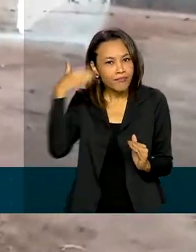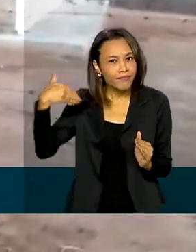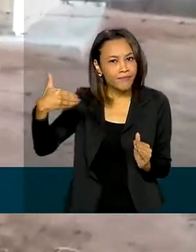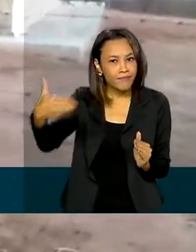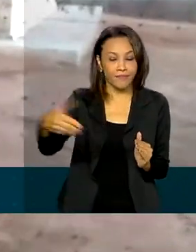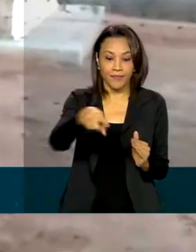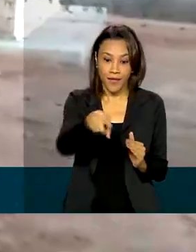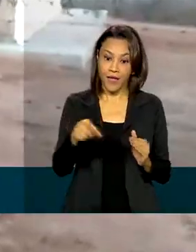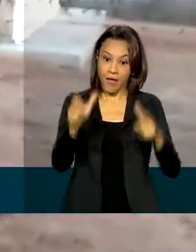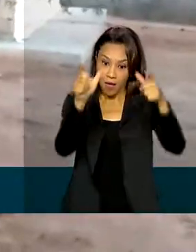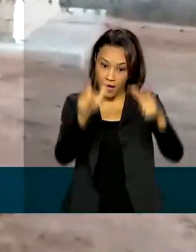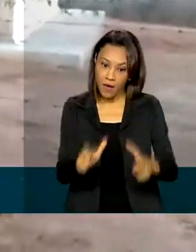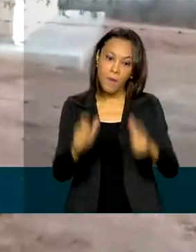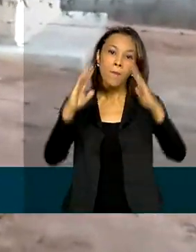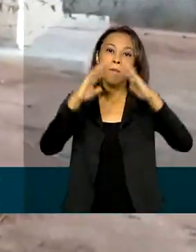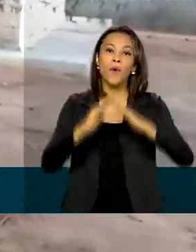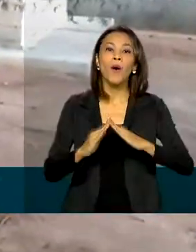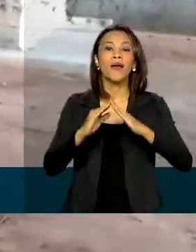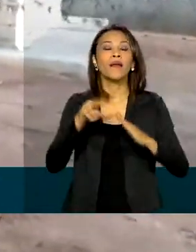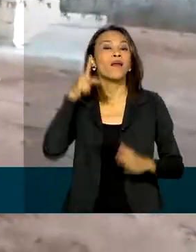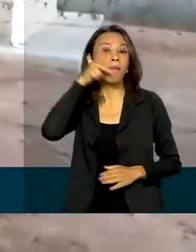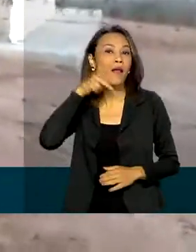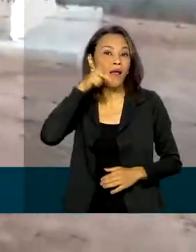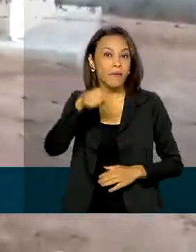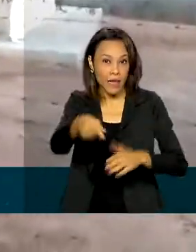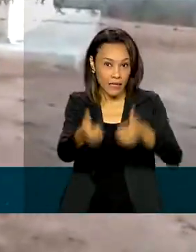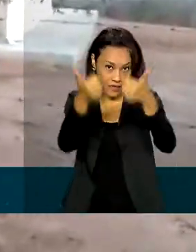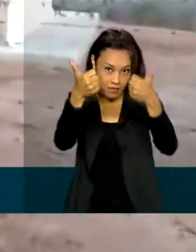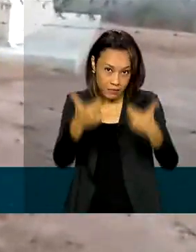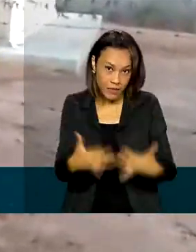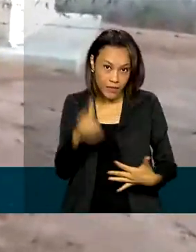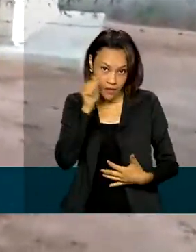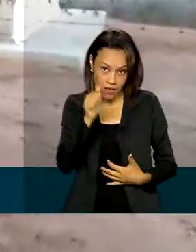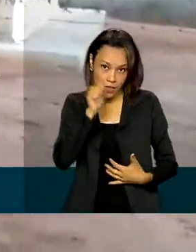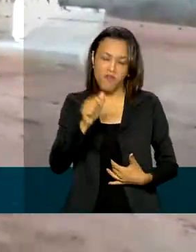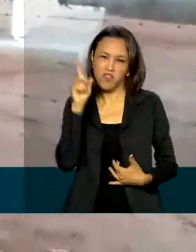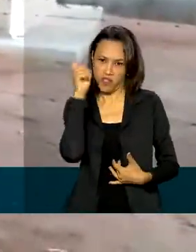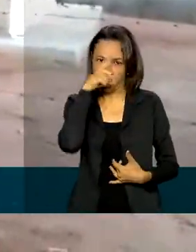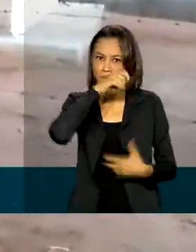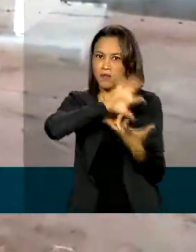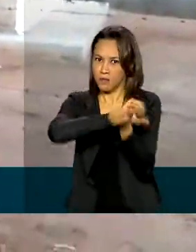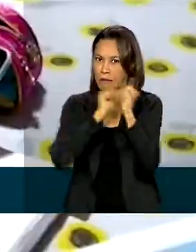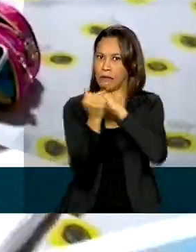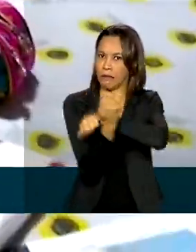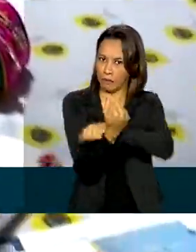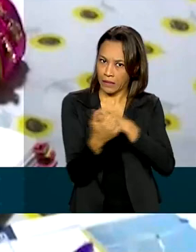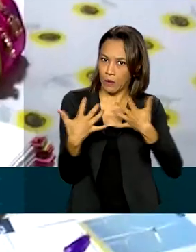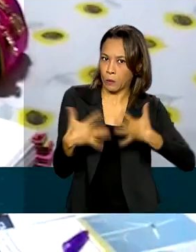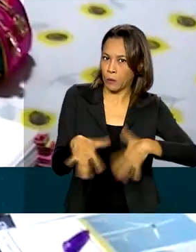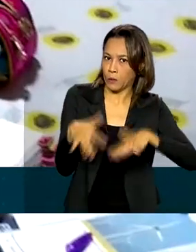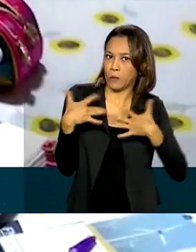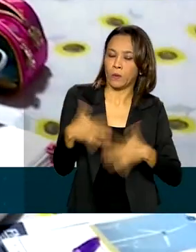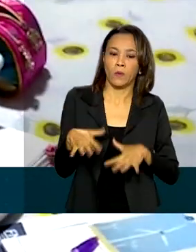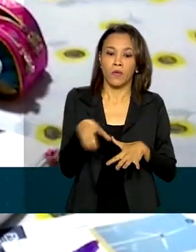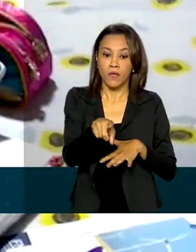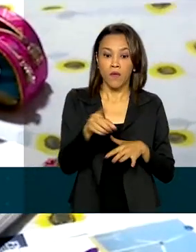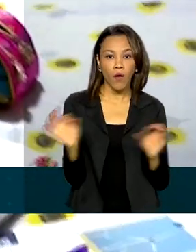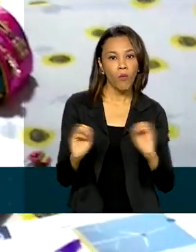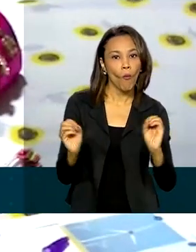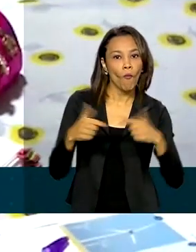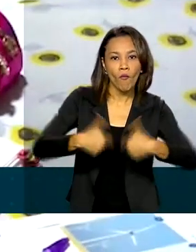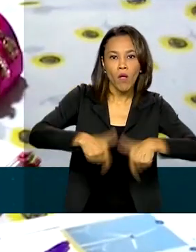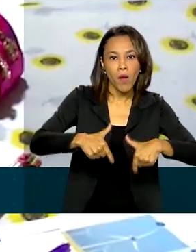que mora no município de Cubatina, Paraíba, conta que foi difícil se adaptar à nova realidade. Sem trabalhar, Maria